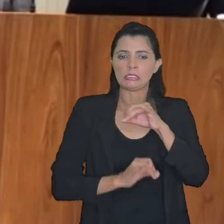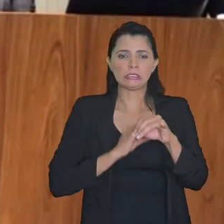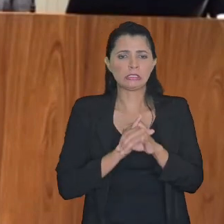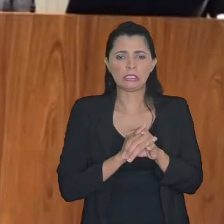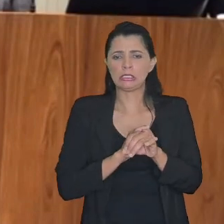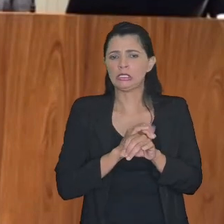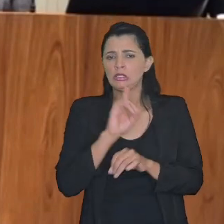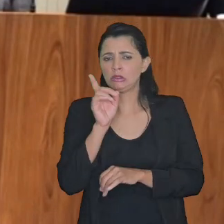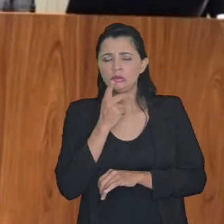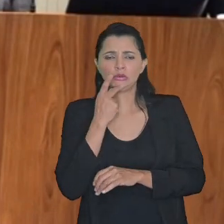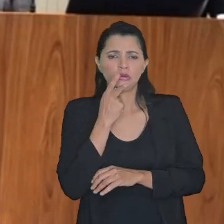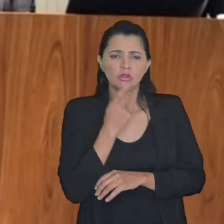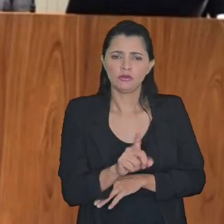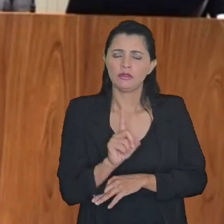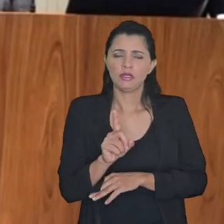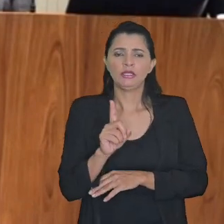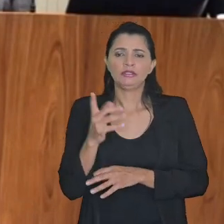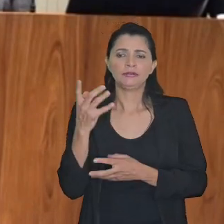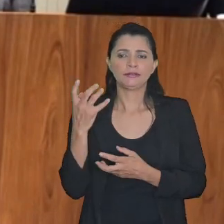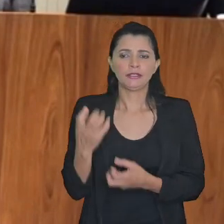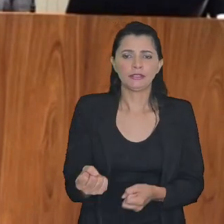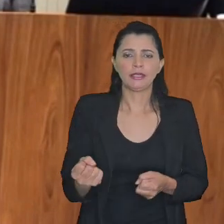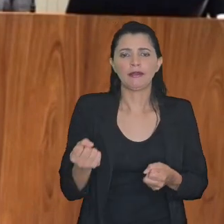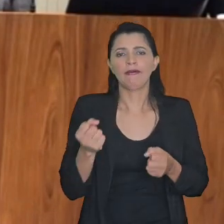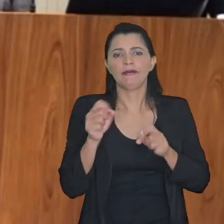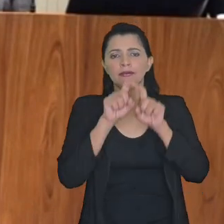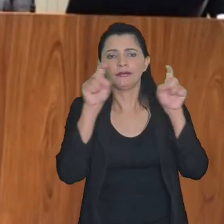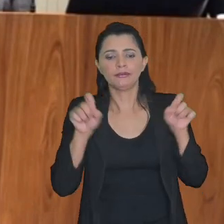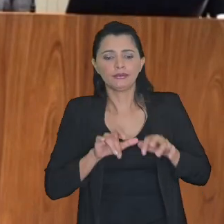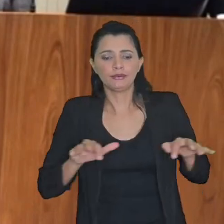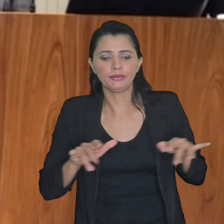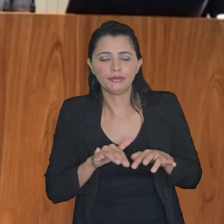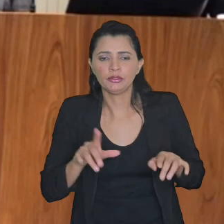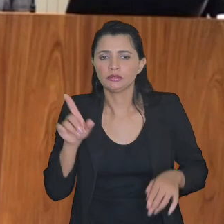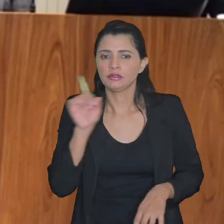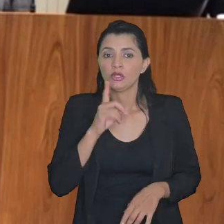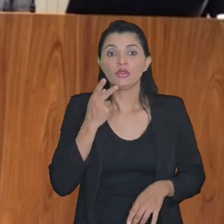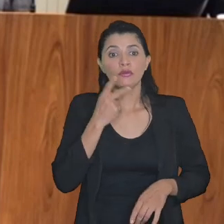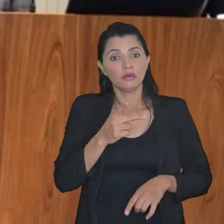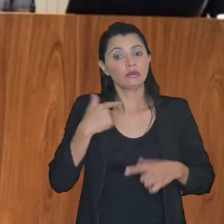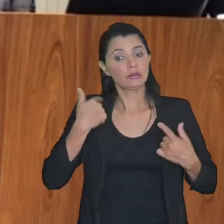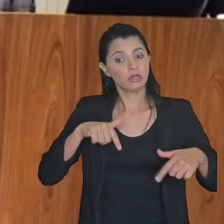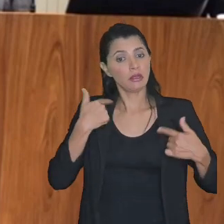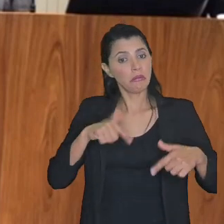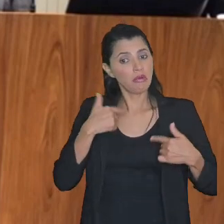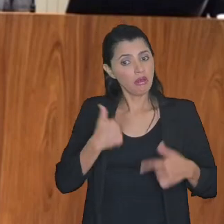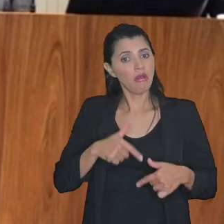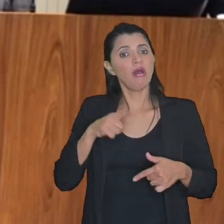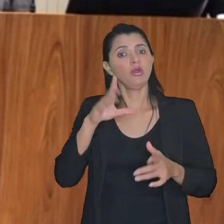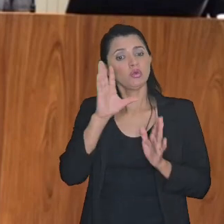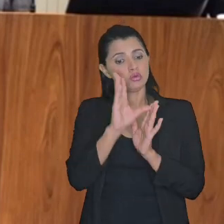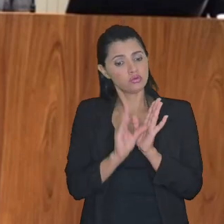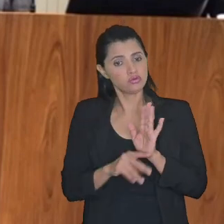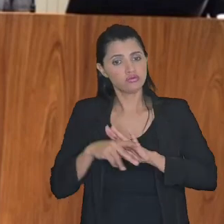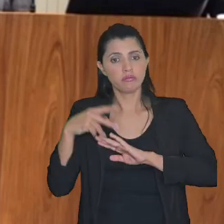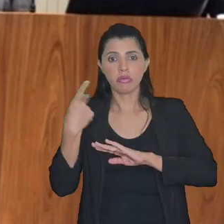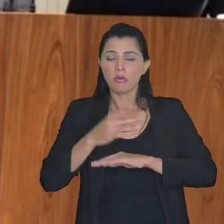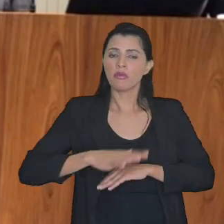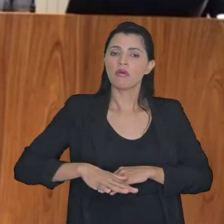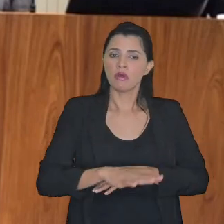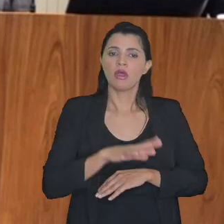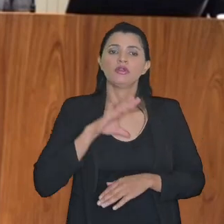falando de adoção de meios eletrônicos eu estou falando de atividade em termos de conteúdo